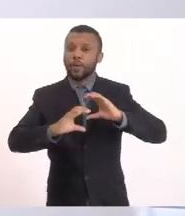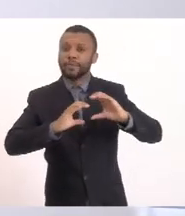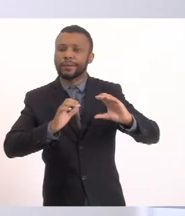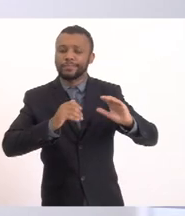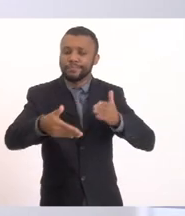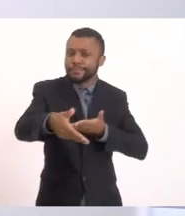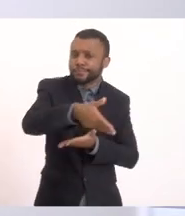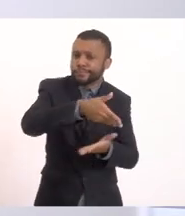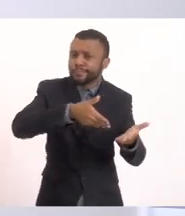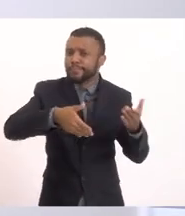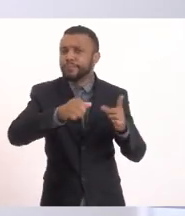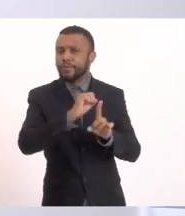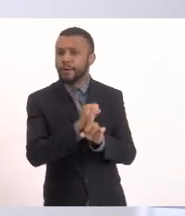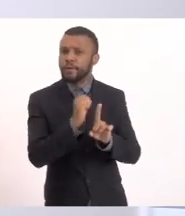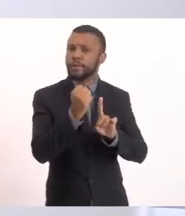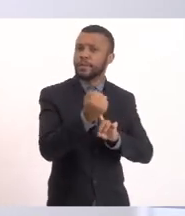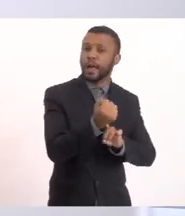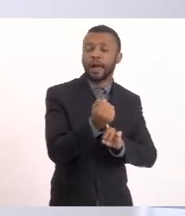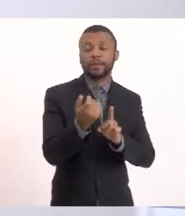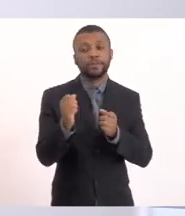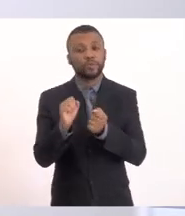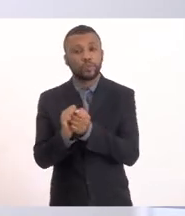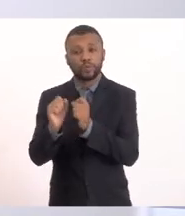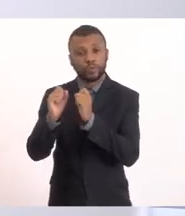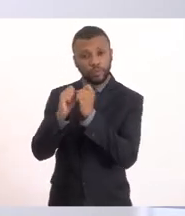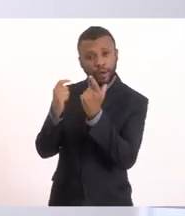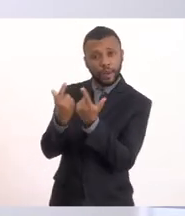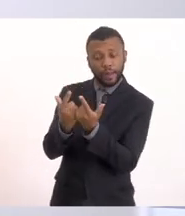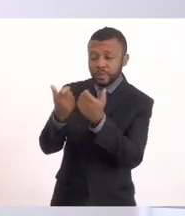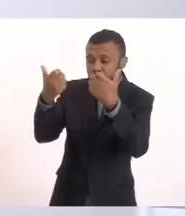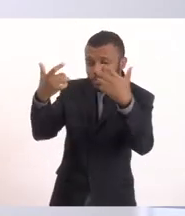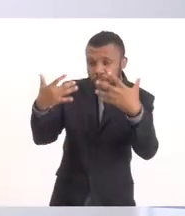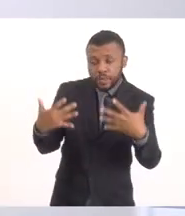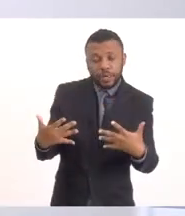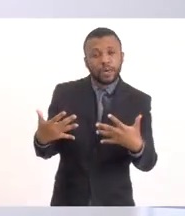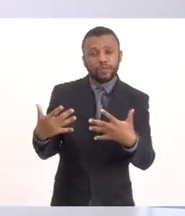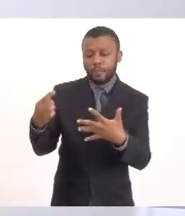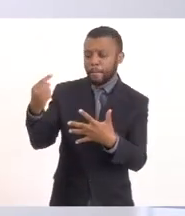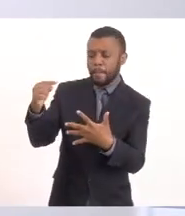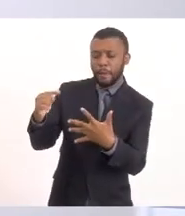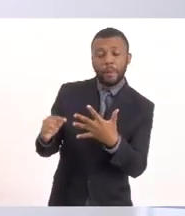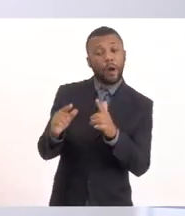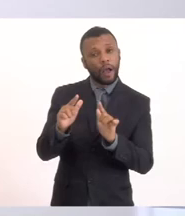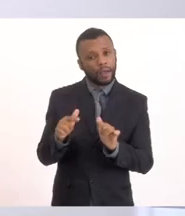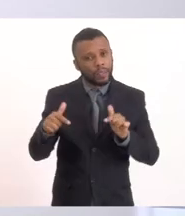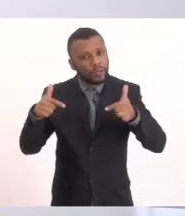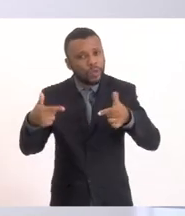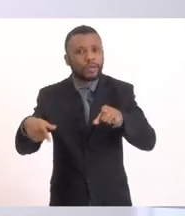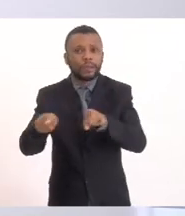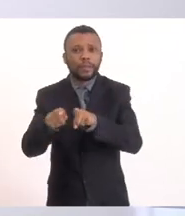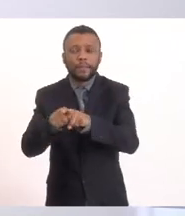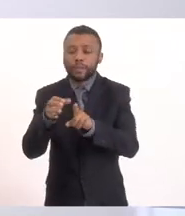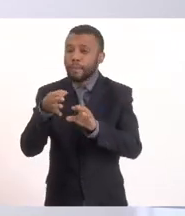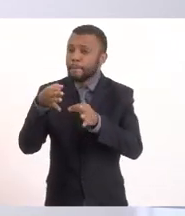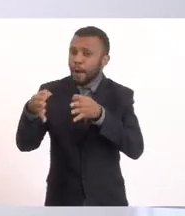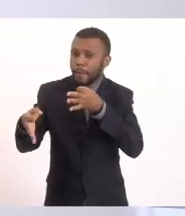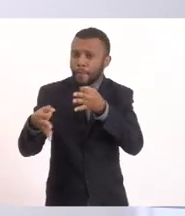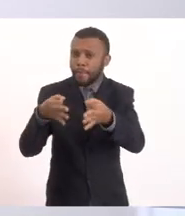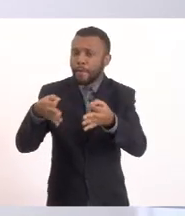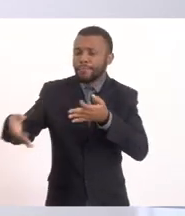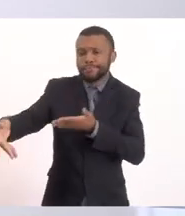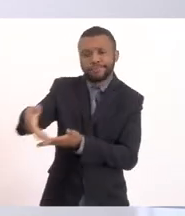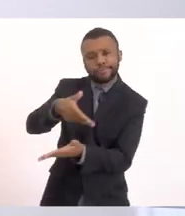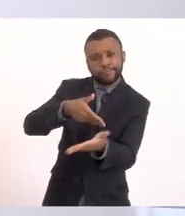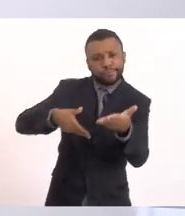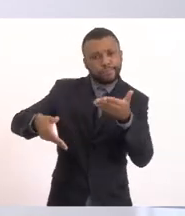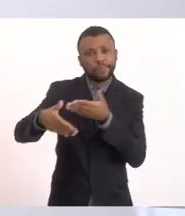com a LERJ, dando satisfação do que tem sido feito e também recebendo contribuições de todos sobre